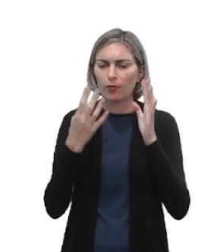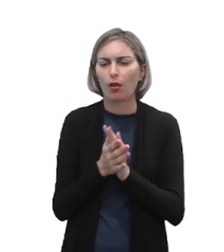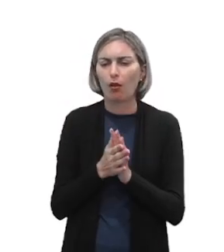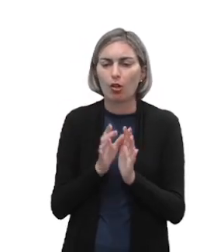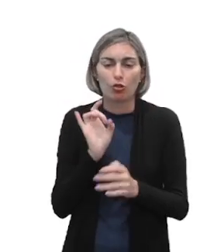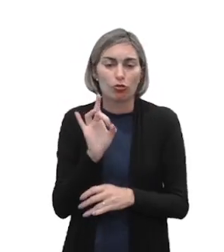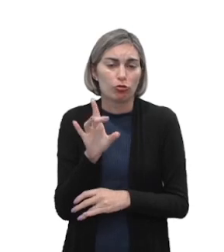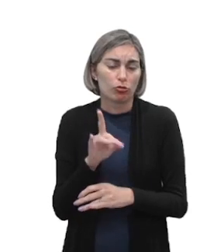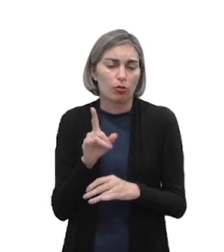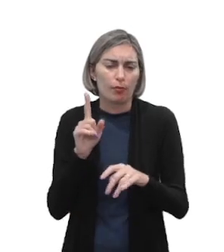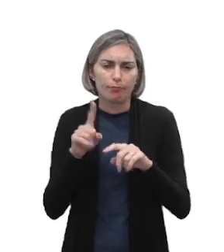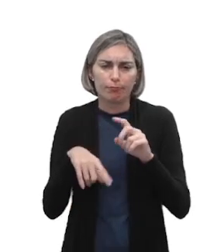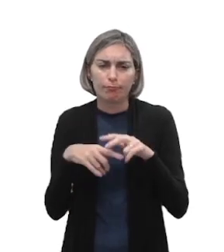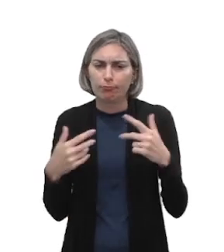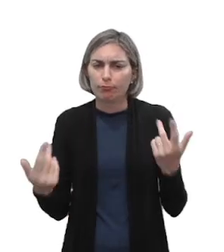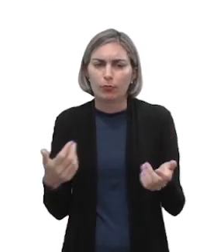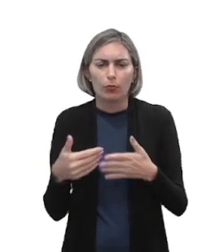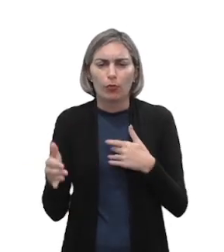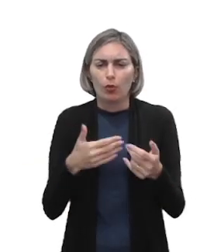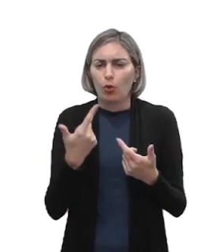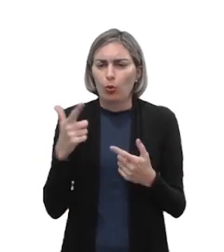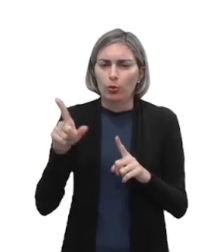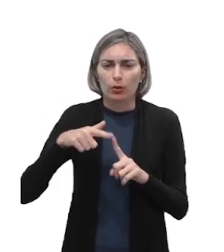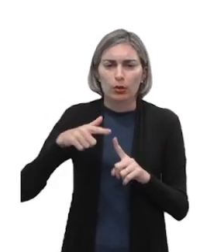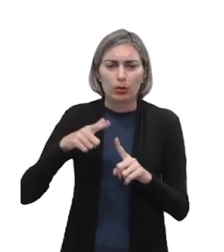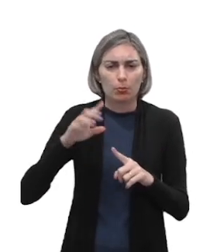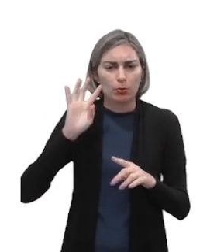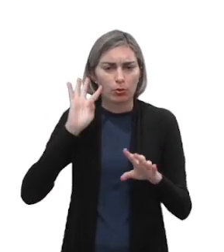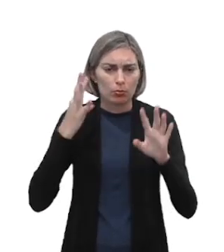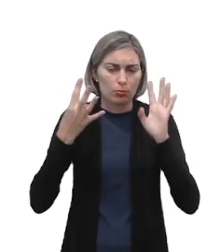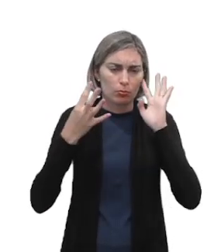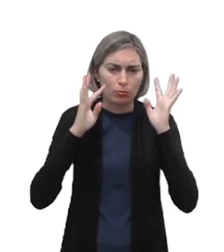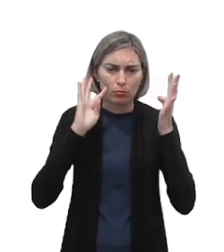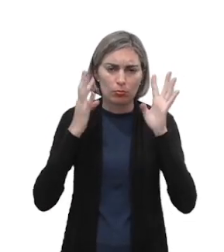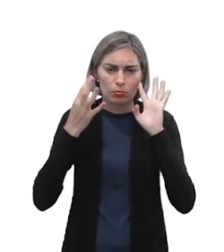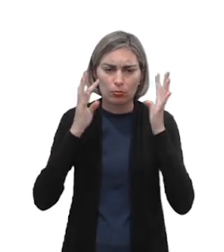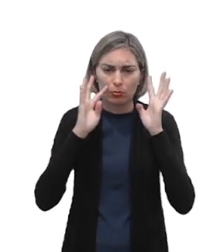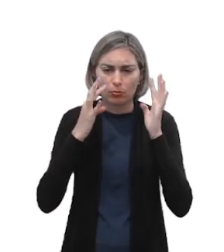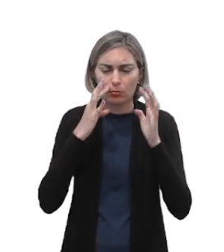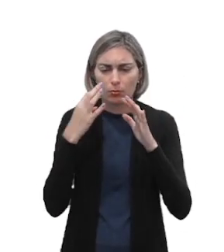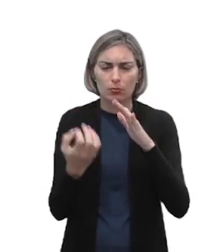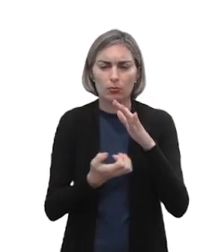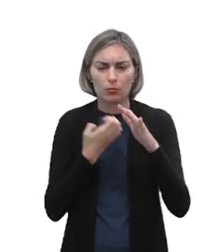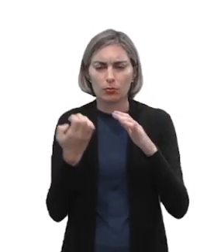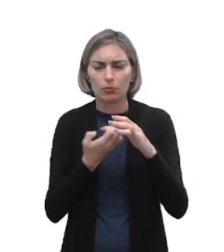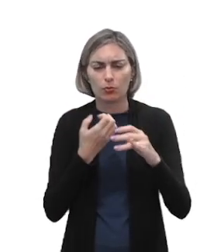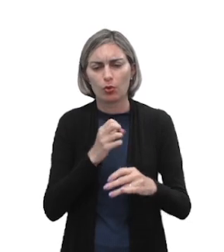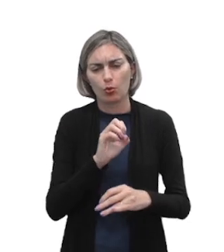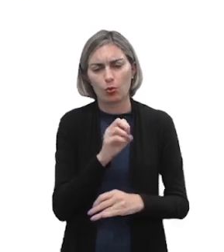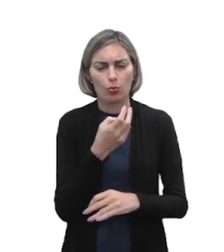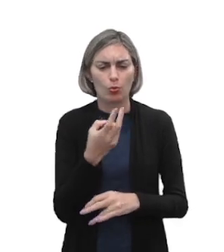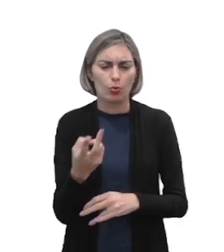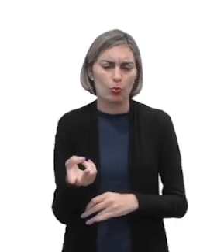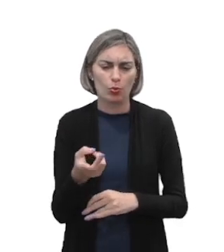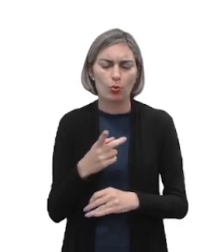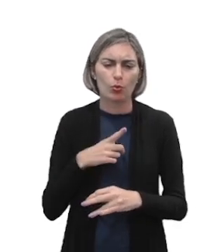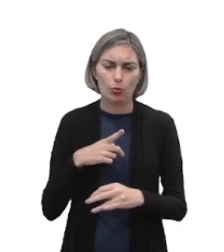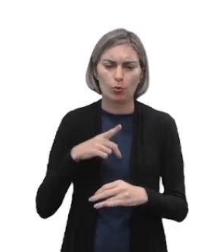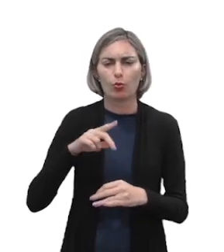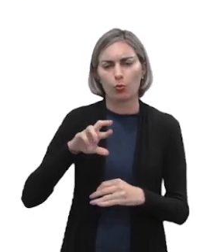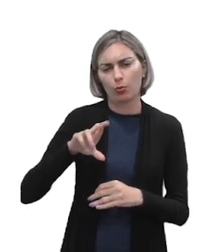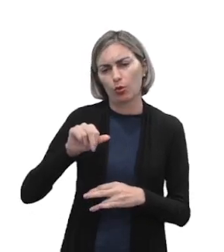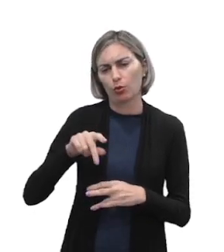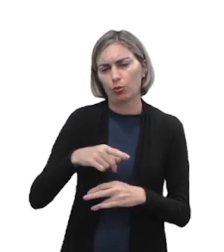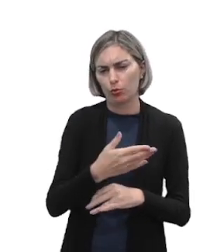Não só o produto, mas qualquer outro tipo de solução dentro de uma empresa ou o produto.